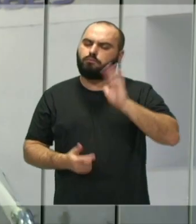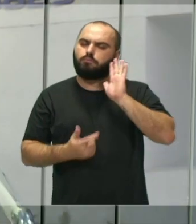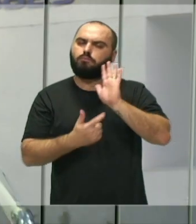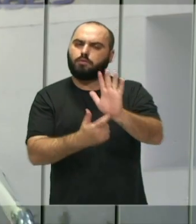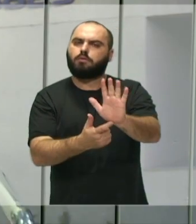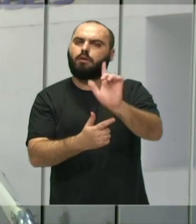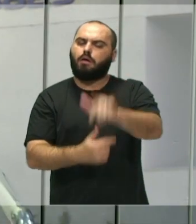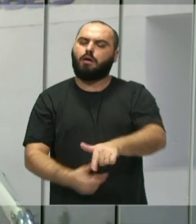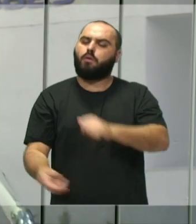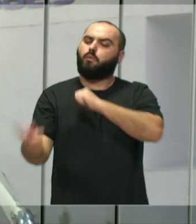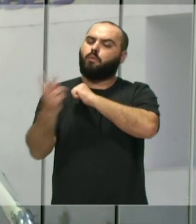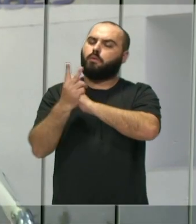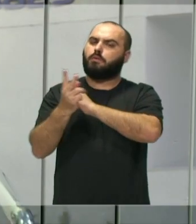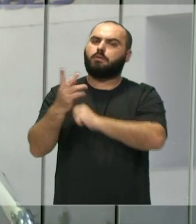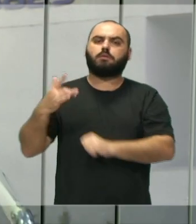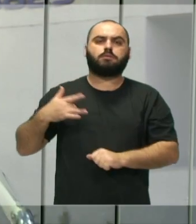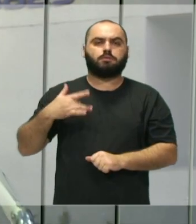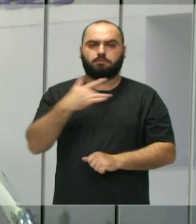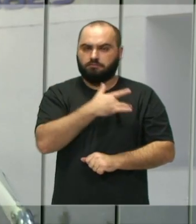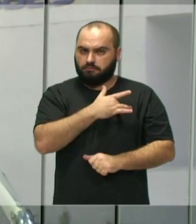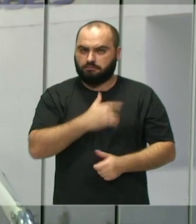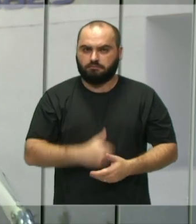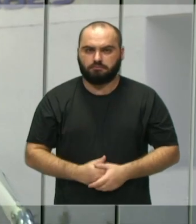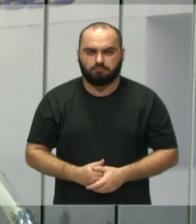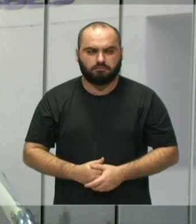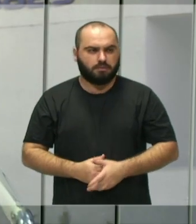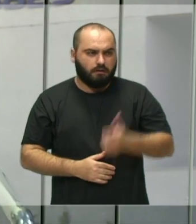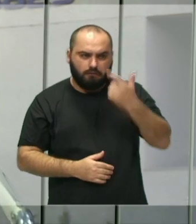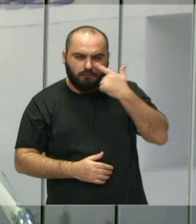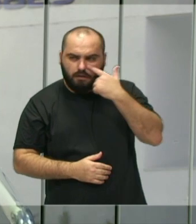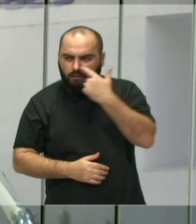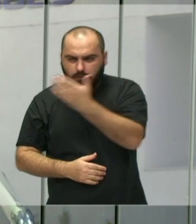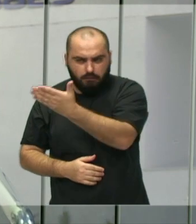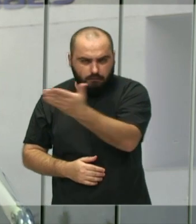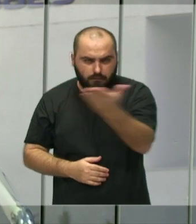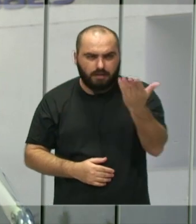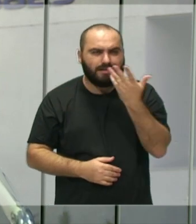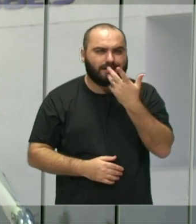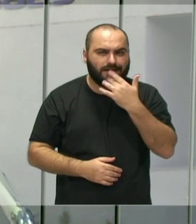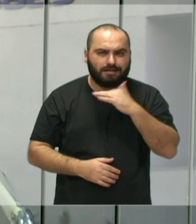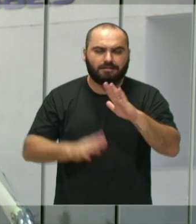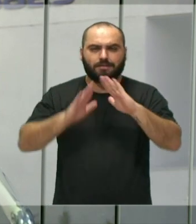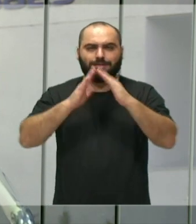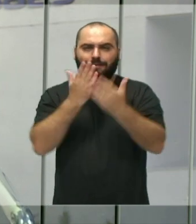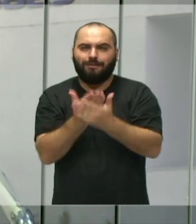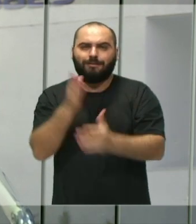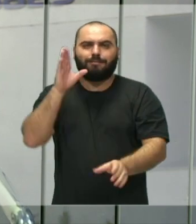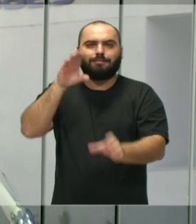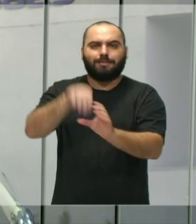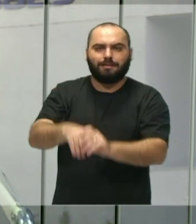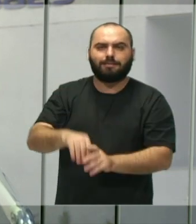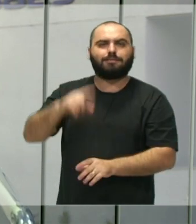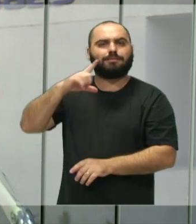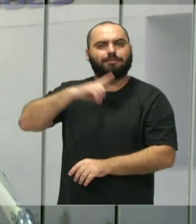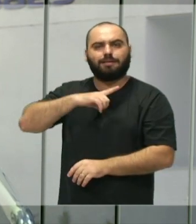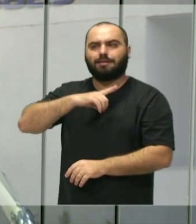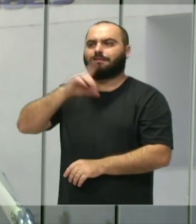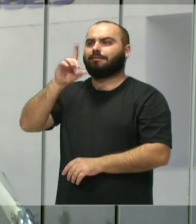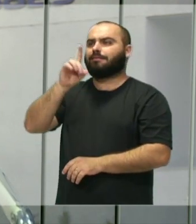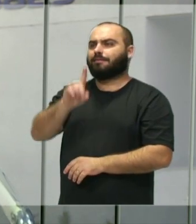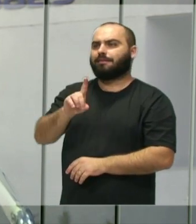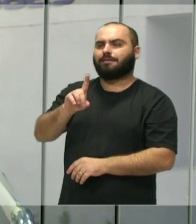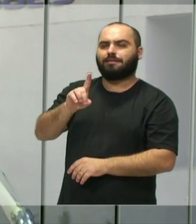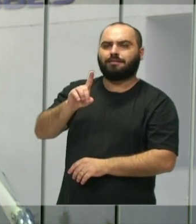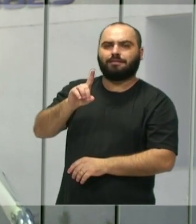prevenção. O que a gente percebe hoje em dia? Muitas crianças nas escolas que acabam sendo com déficit de atenção ou